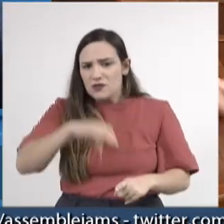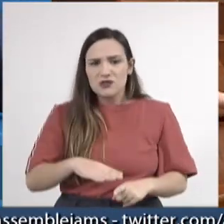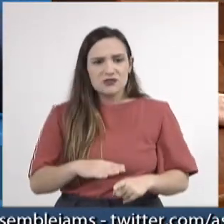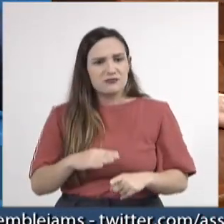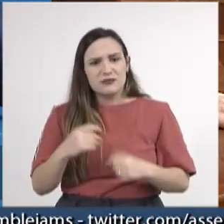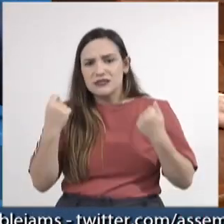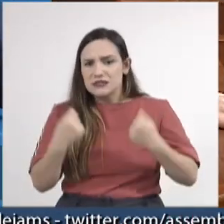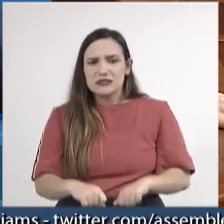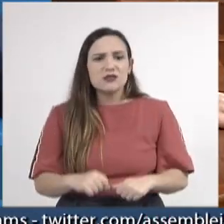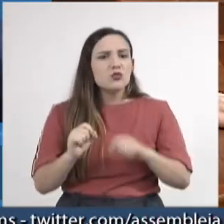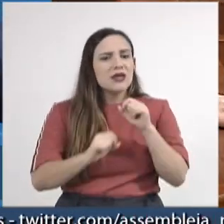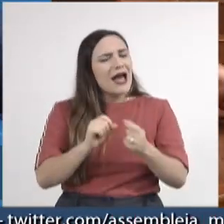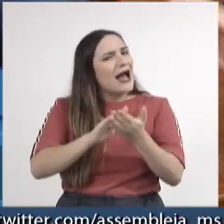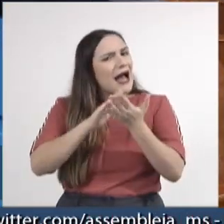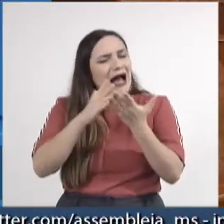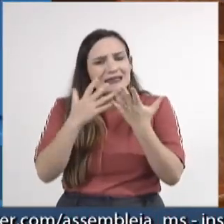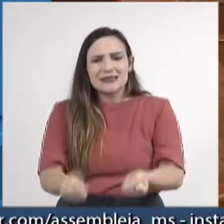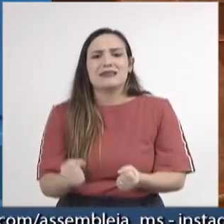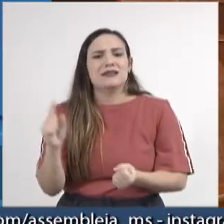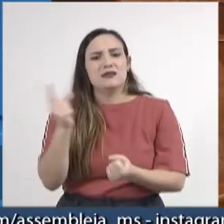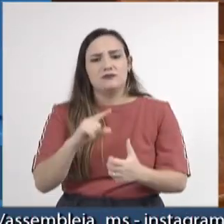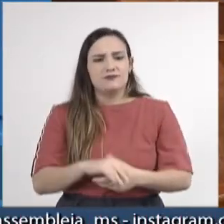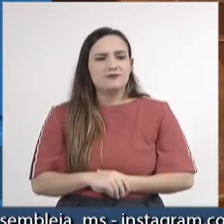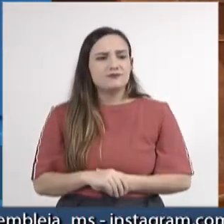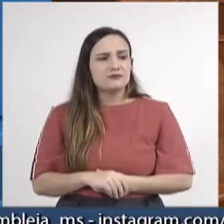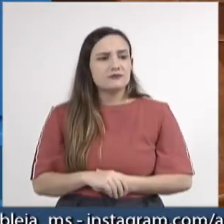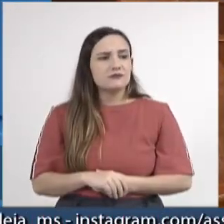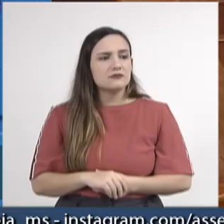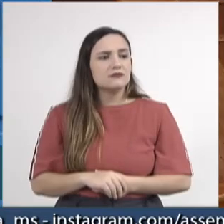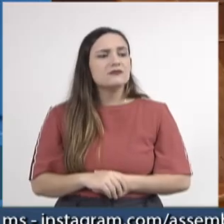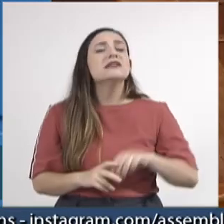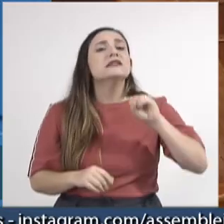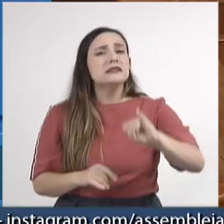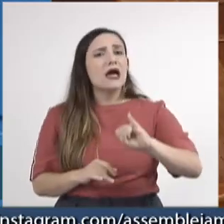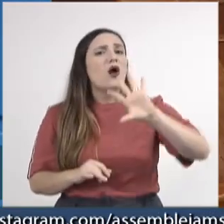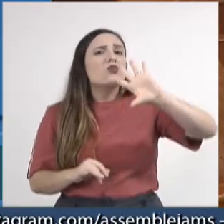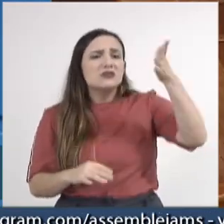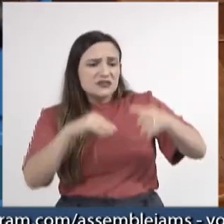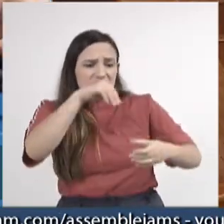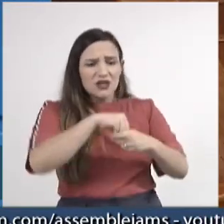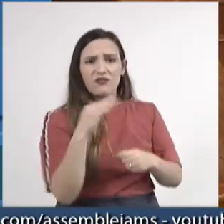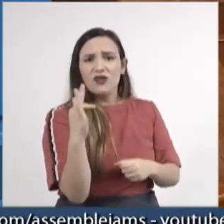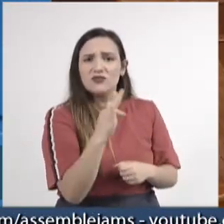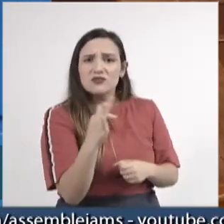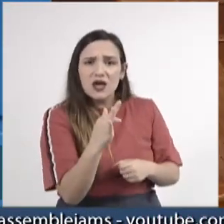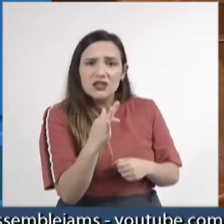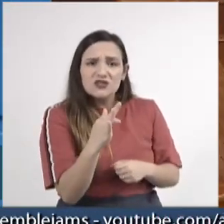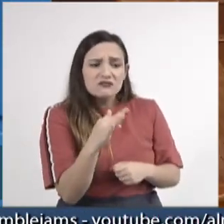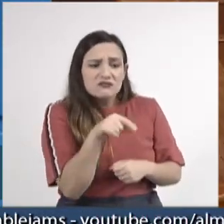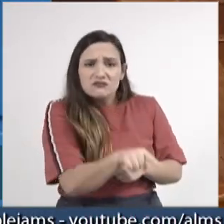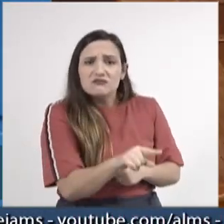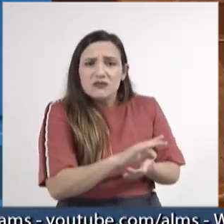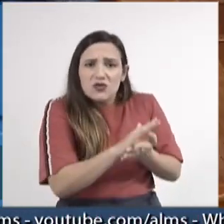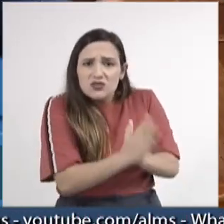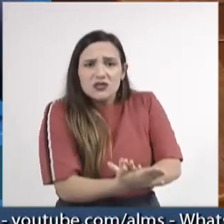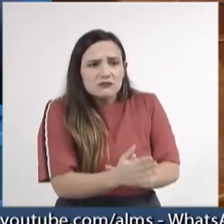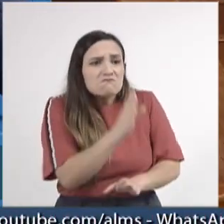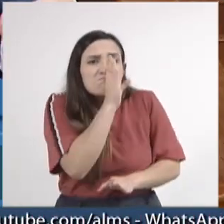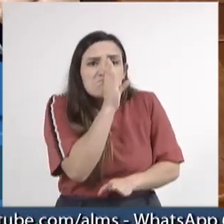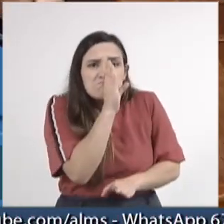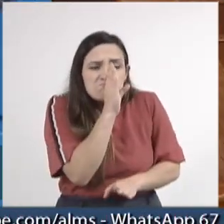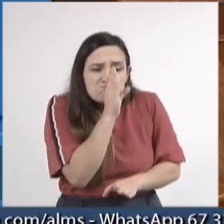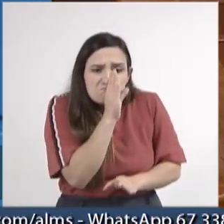ser intolerantes. Porque acontece um fato desse lá dentro da universidade, ninguém faz nada, isso vai se